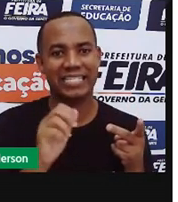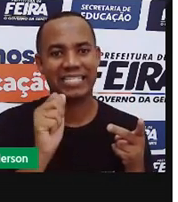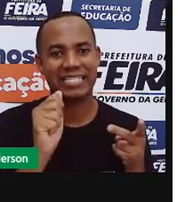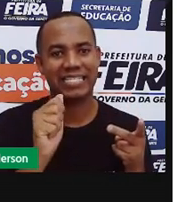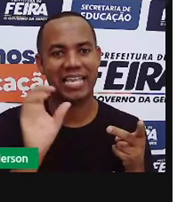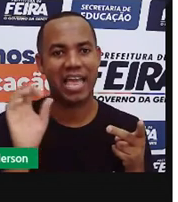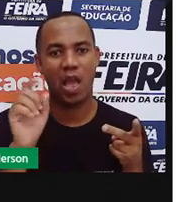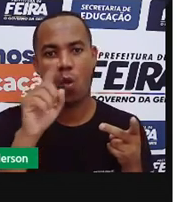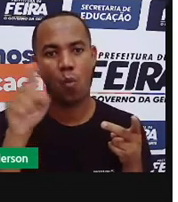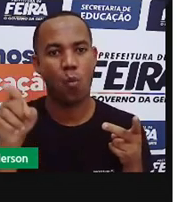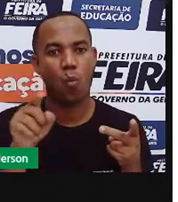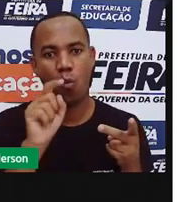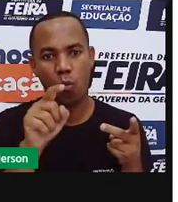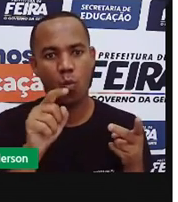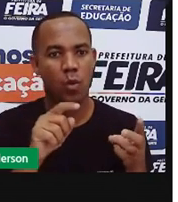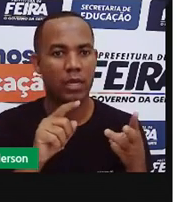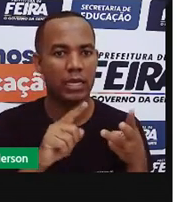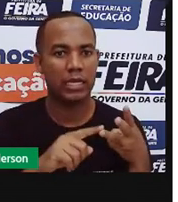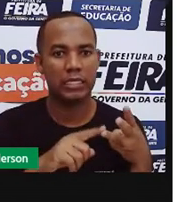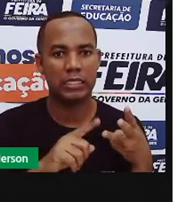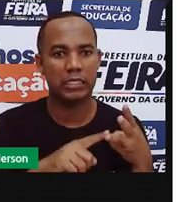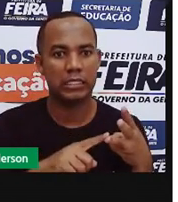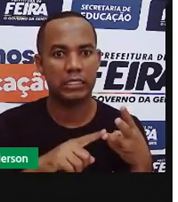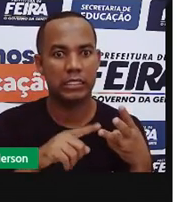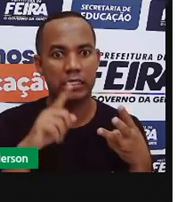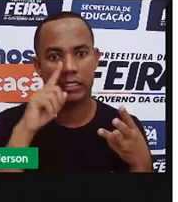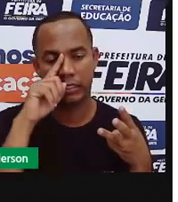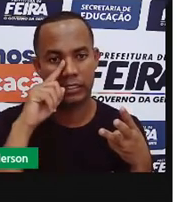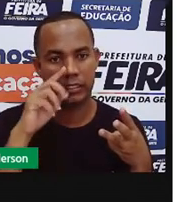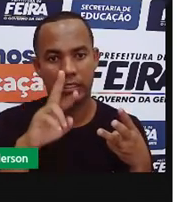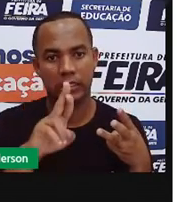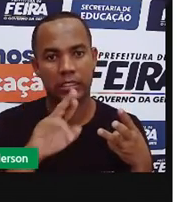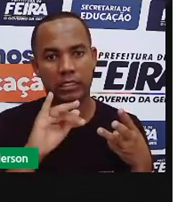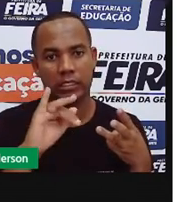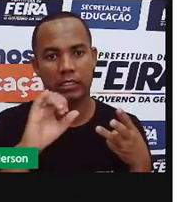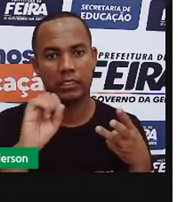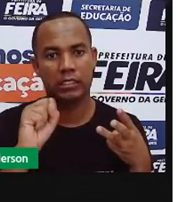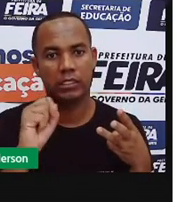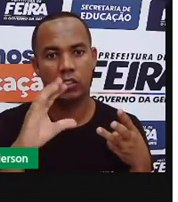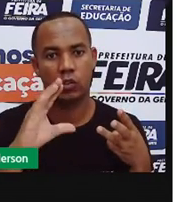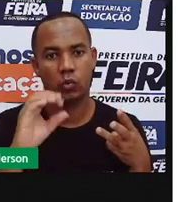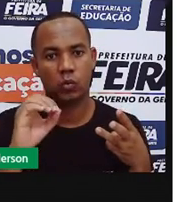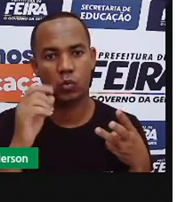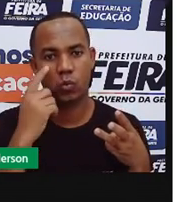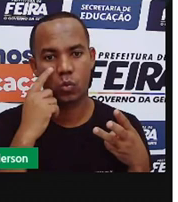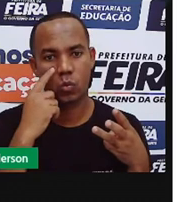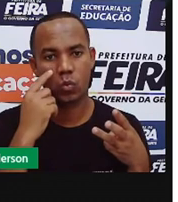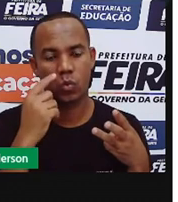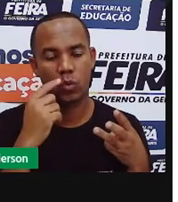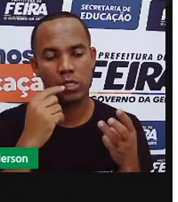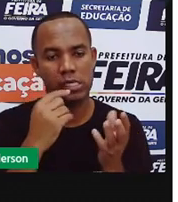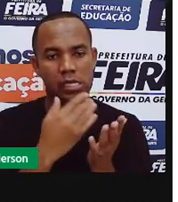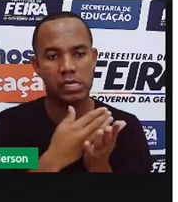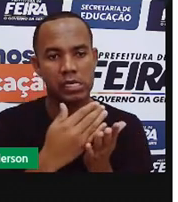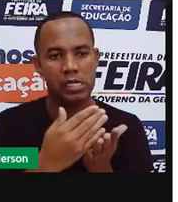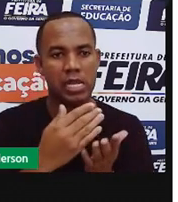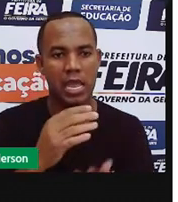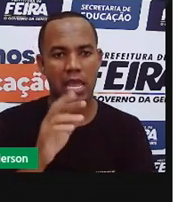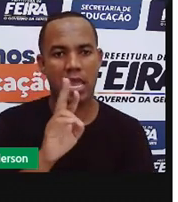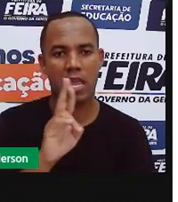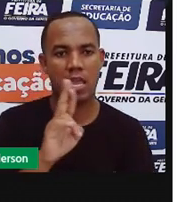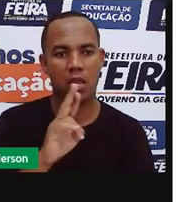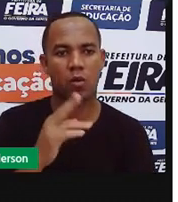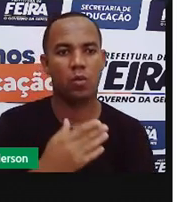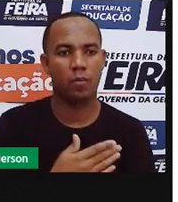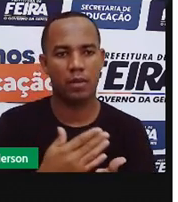essas palavras. Sabe por quê? O R no início das palavras